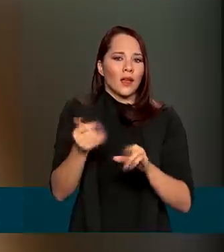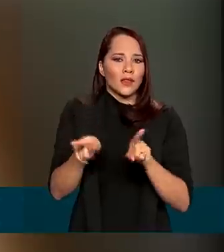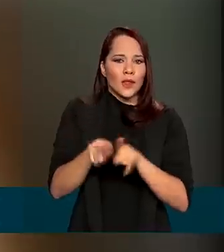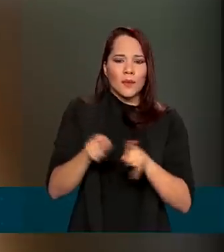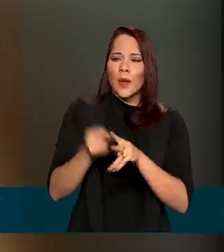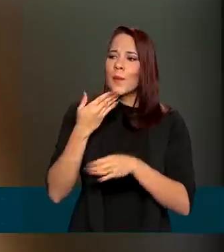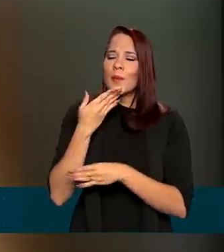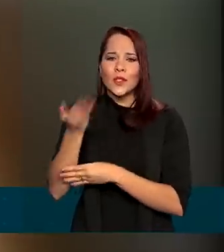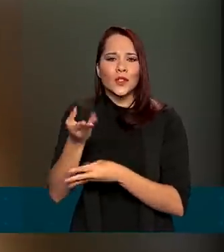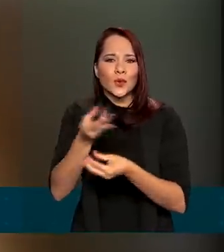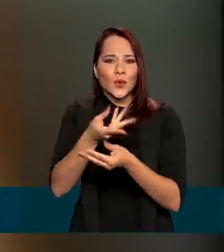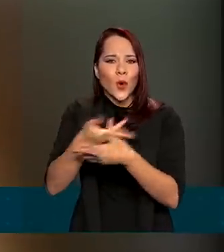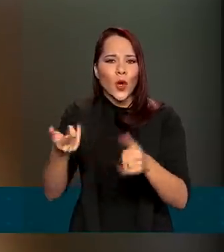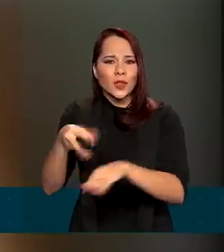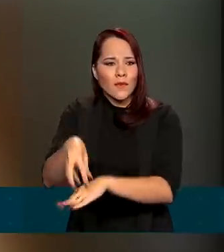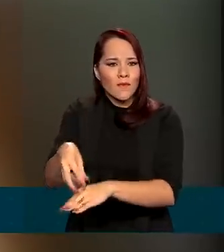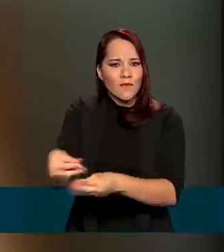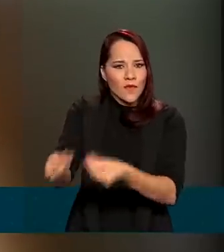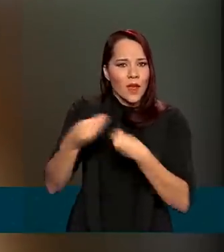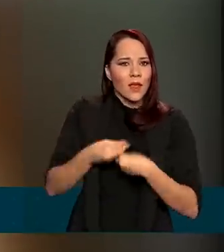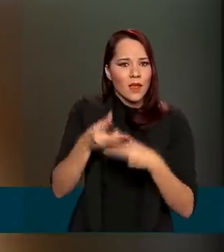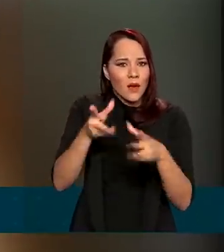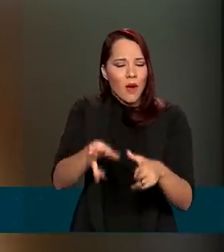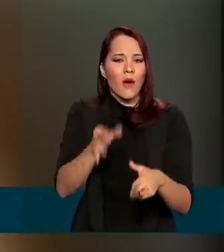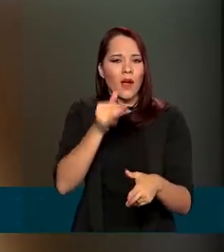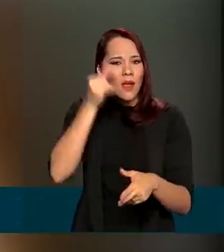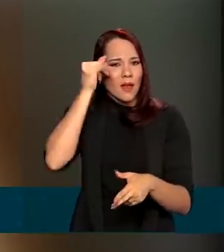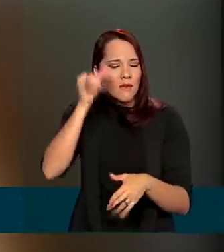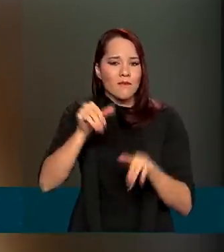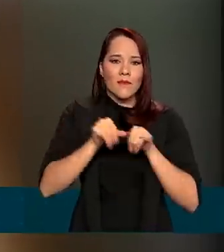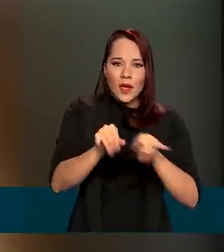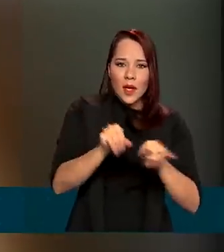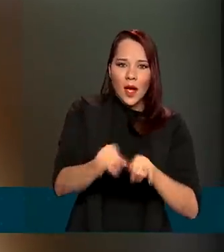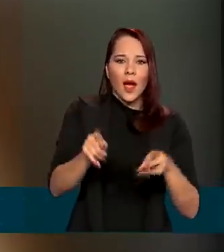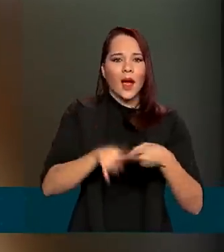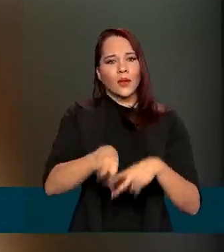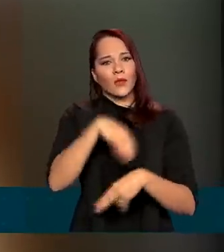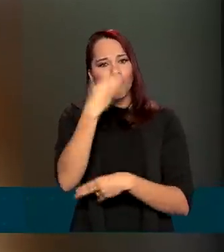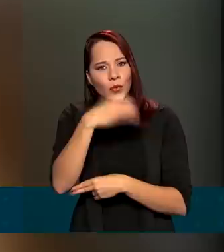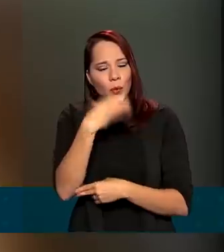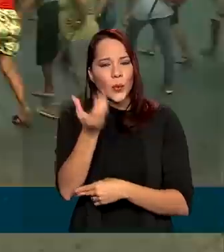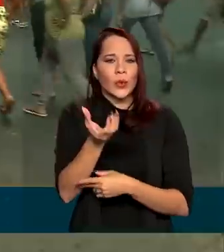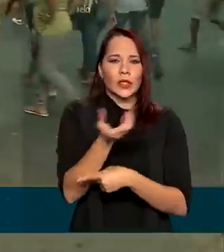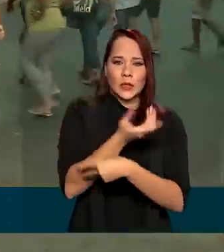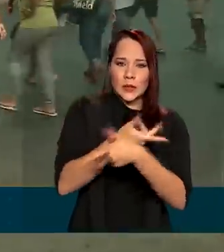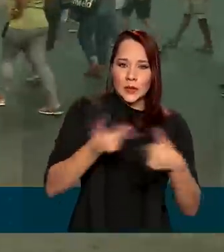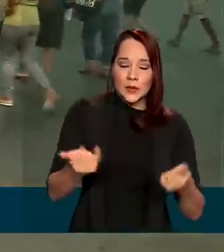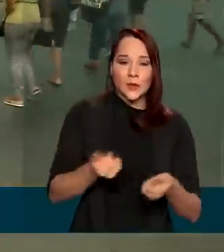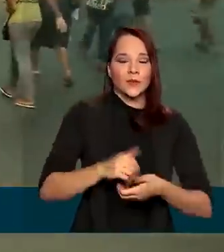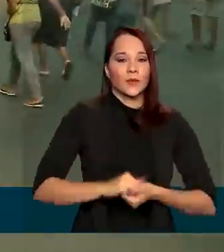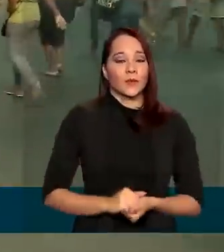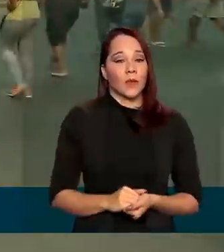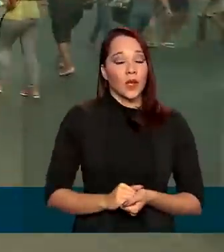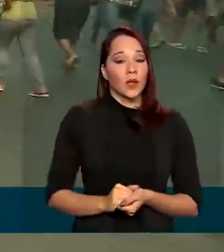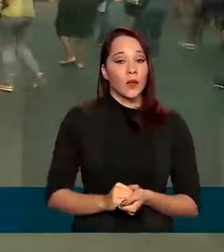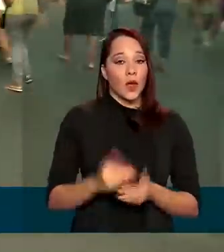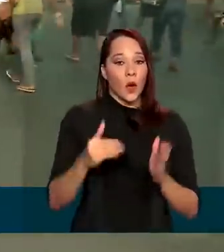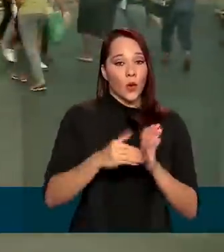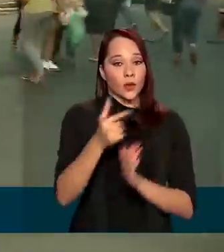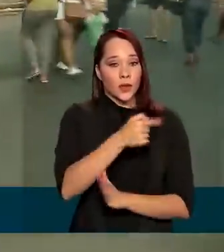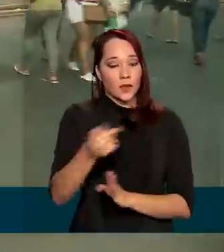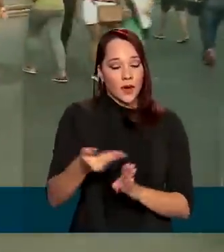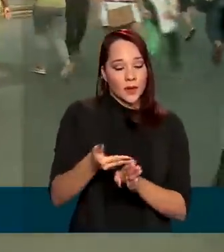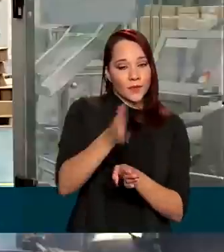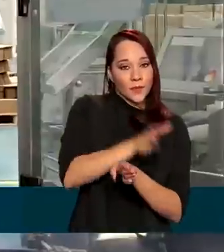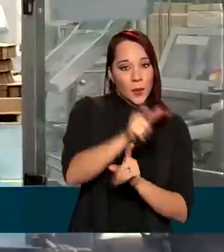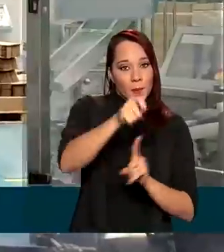coisas que eu não fazia antes, como supermercado, frutas e verduras. Na última semana de junho, as